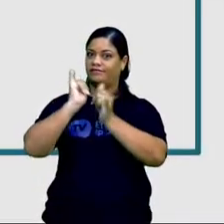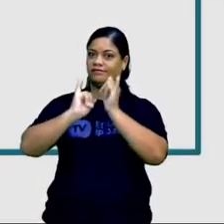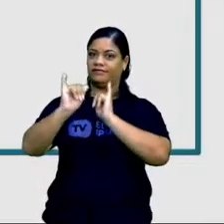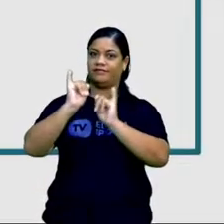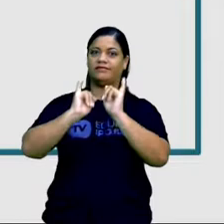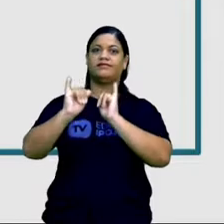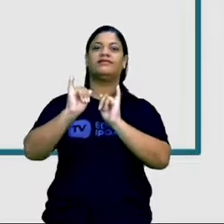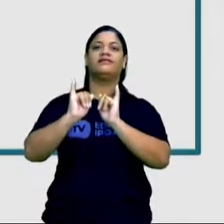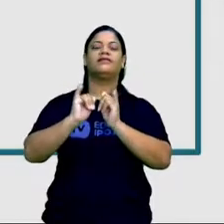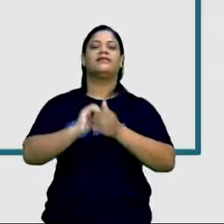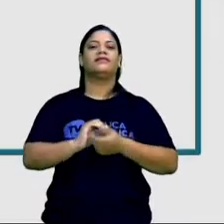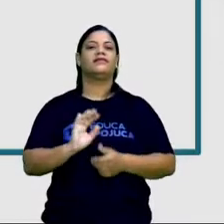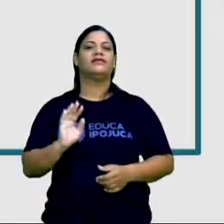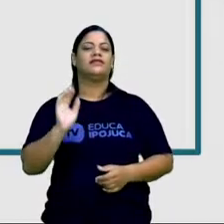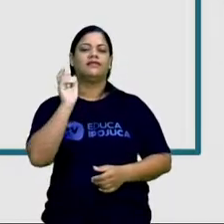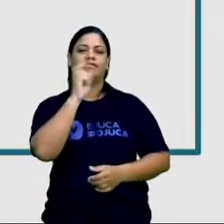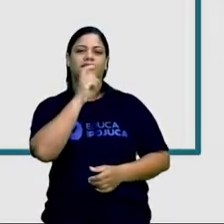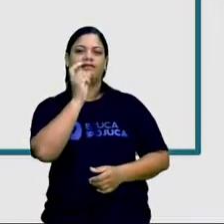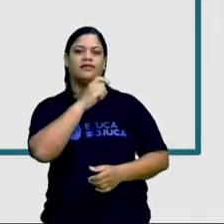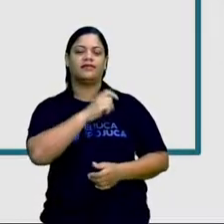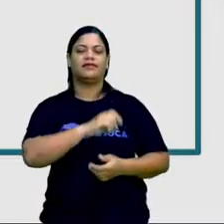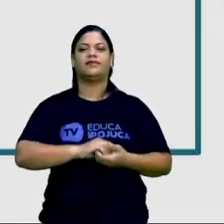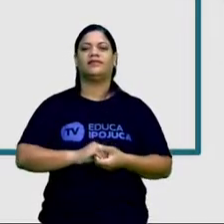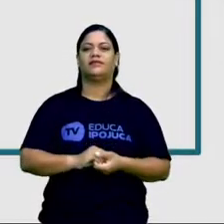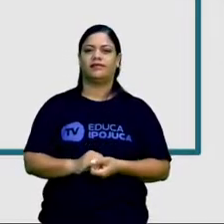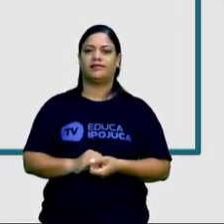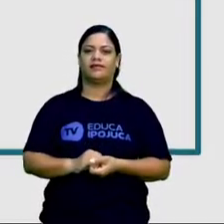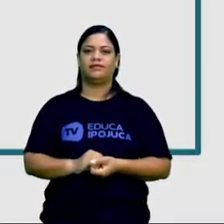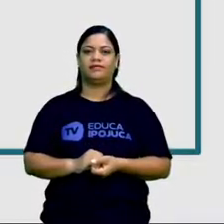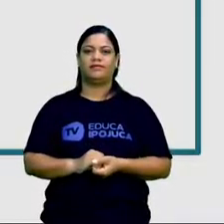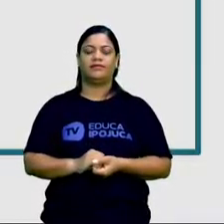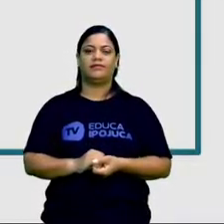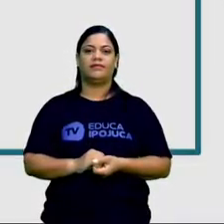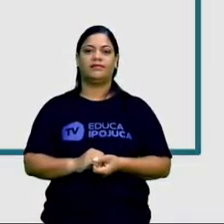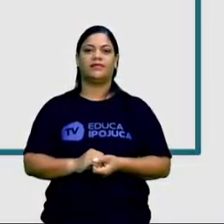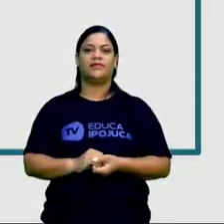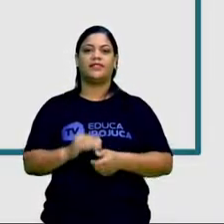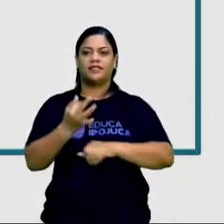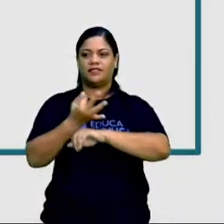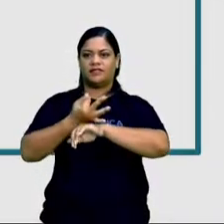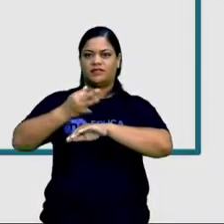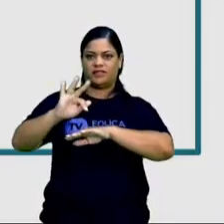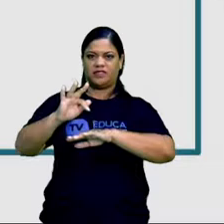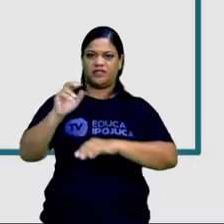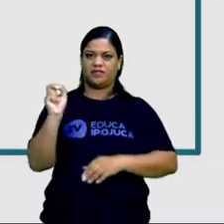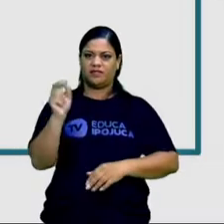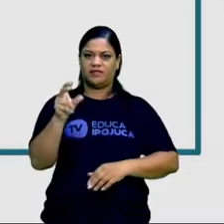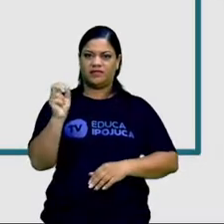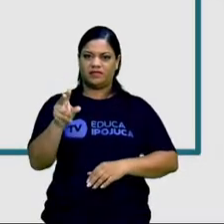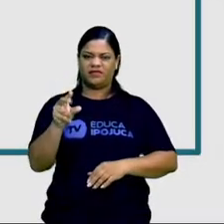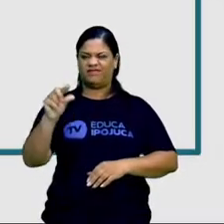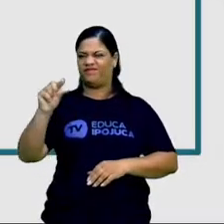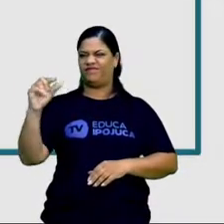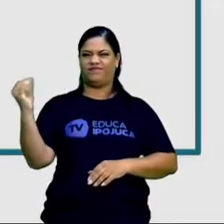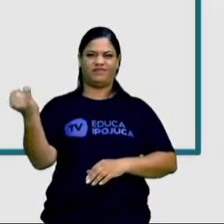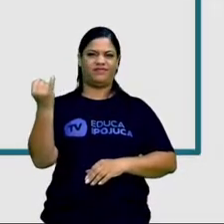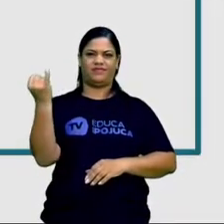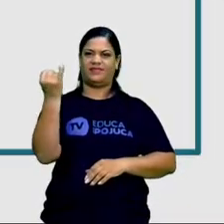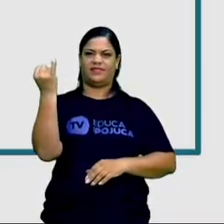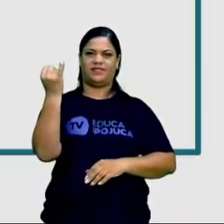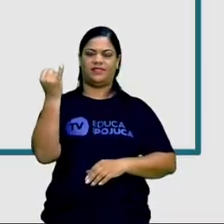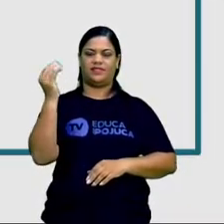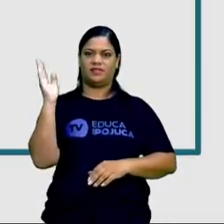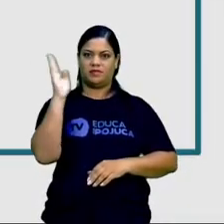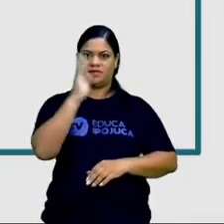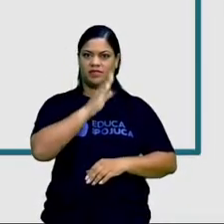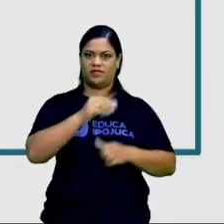disso, vamos refletir com Davi Peixoto. Fake news é um vírus de pouca importância. Seu